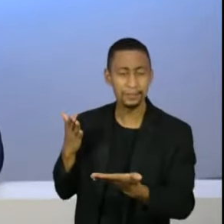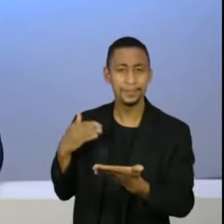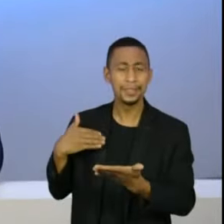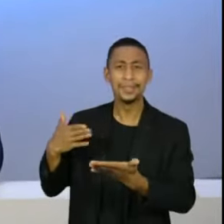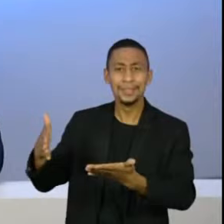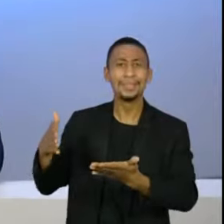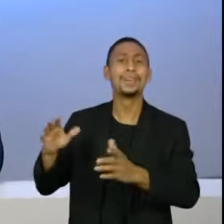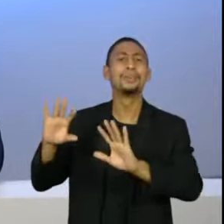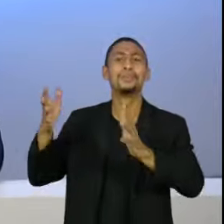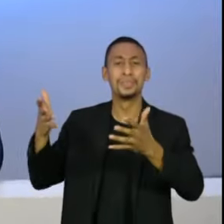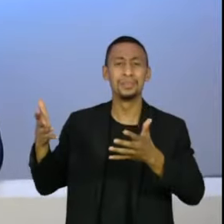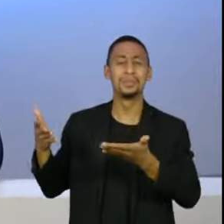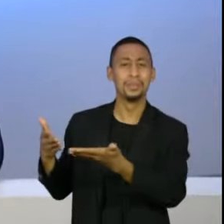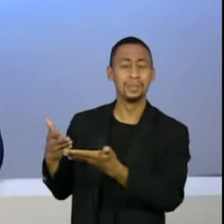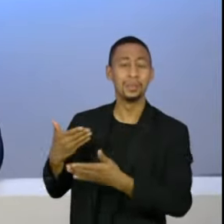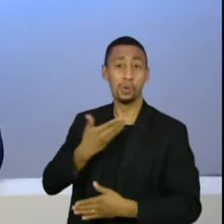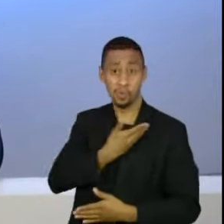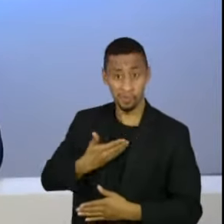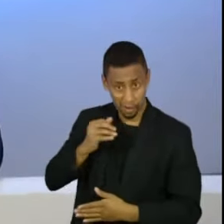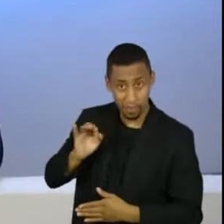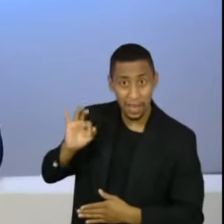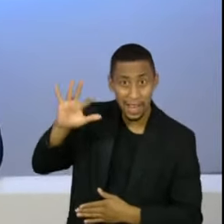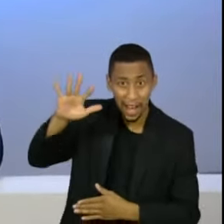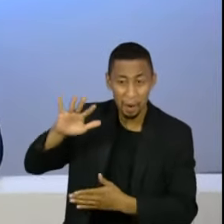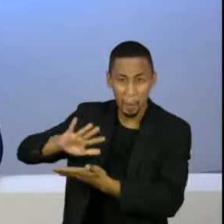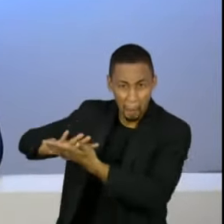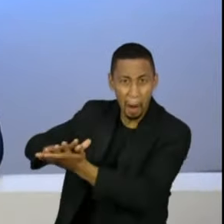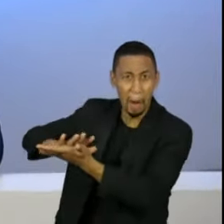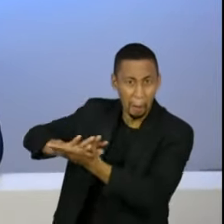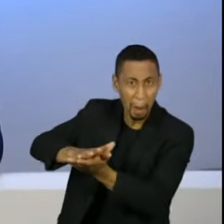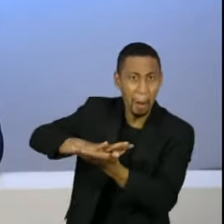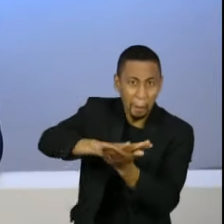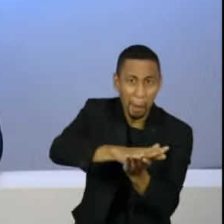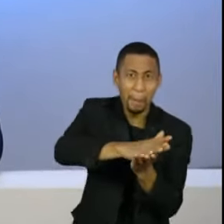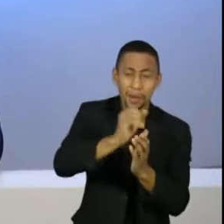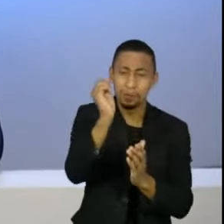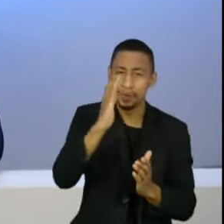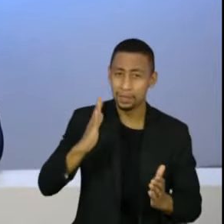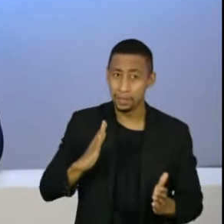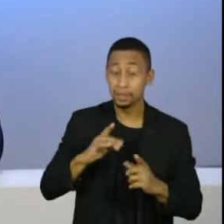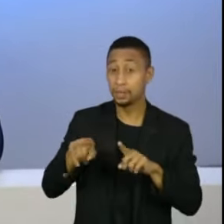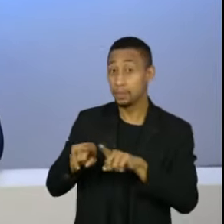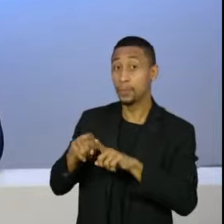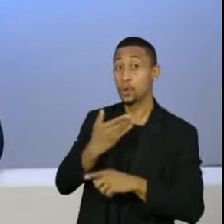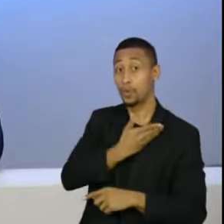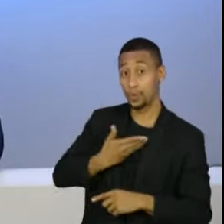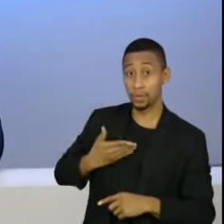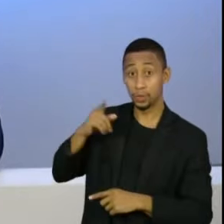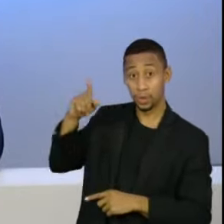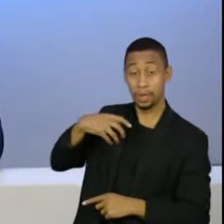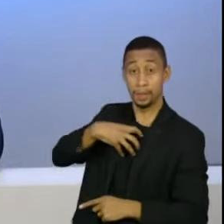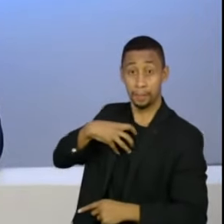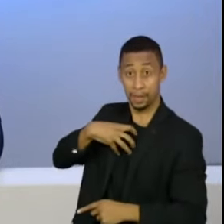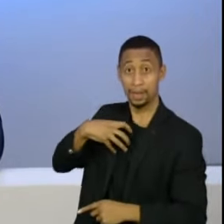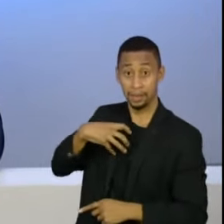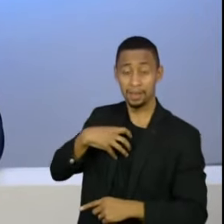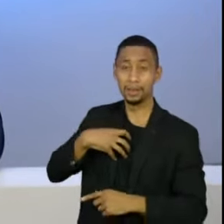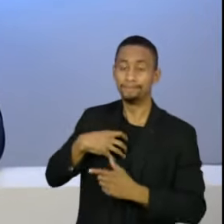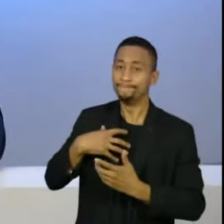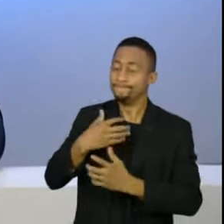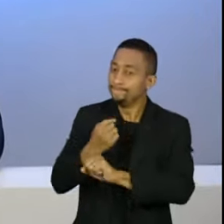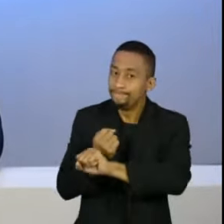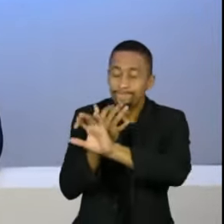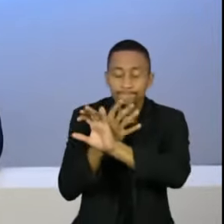matando os brasileiros, o termo que ele usou. O governador Rio Costa, da Bahia, chegou a chorar. O senhor bem ressaltou o papel do